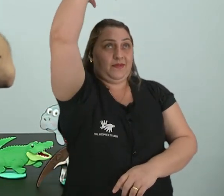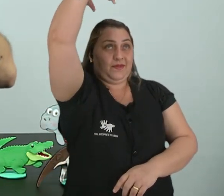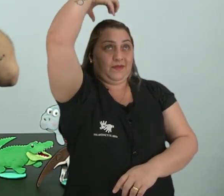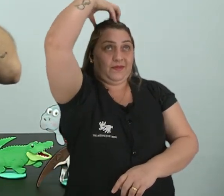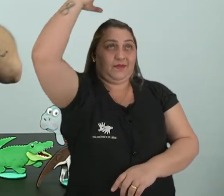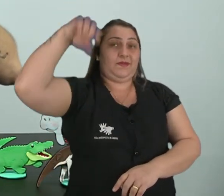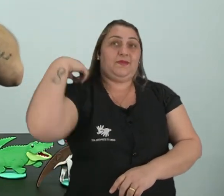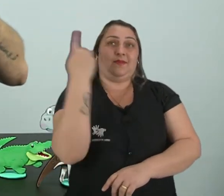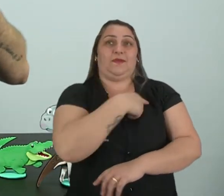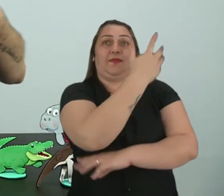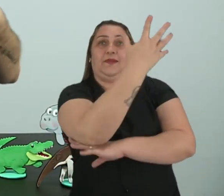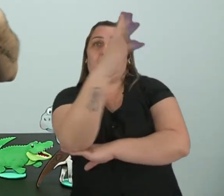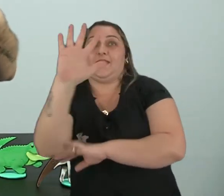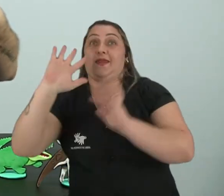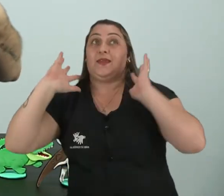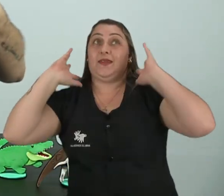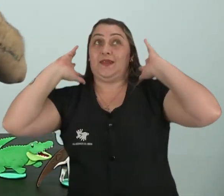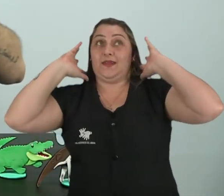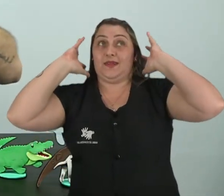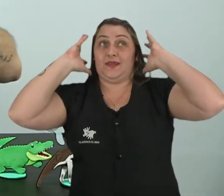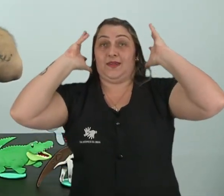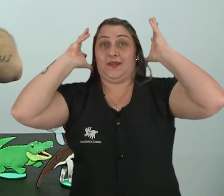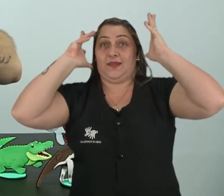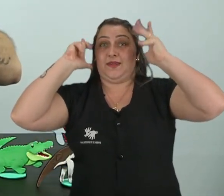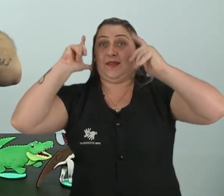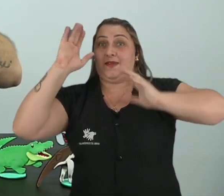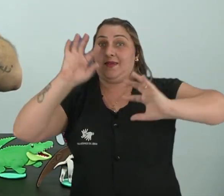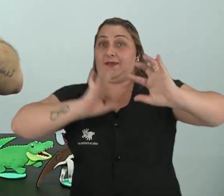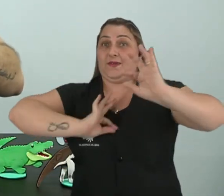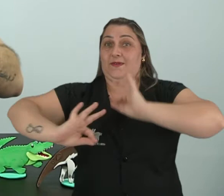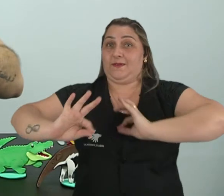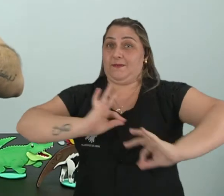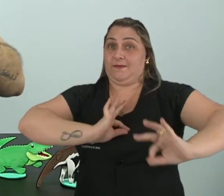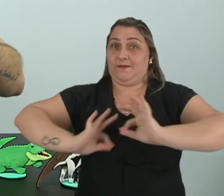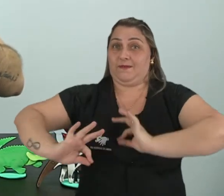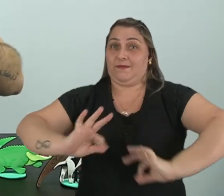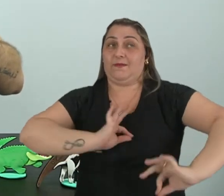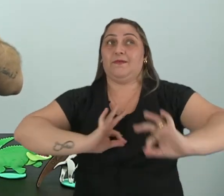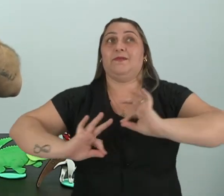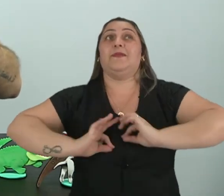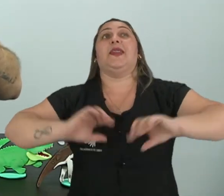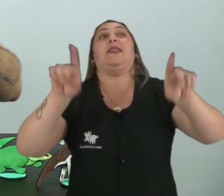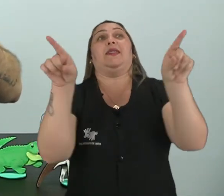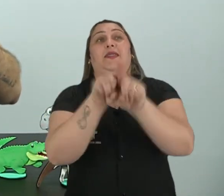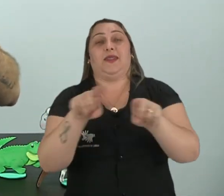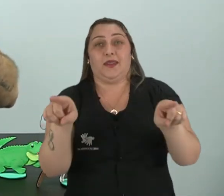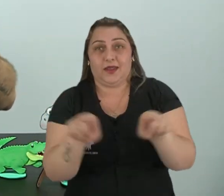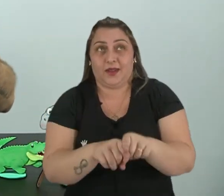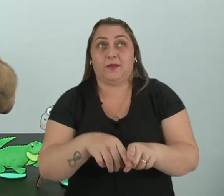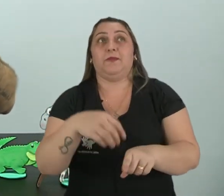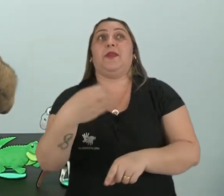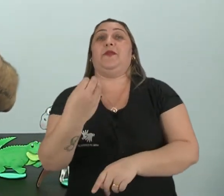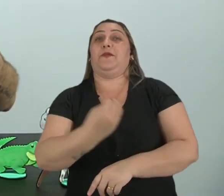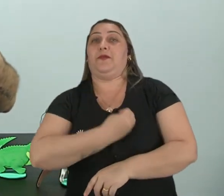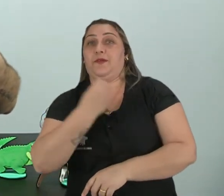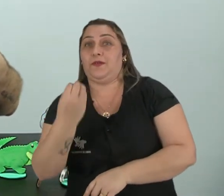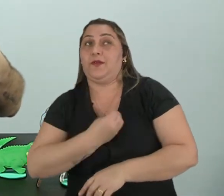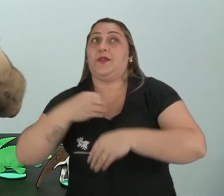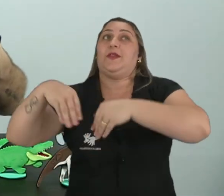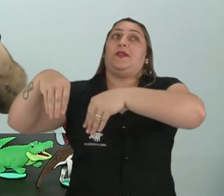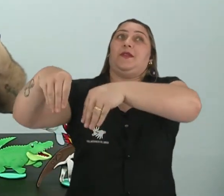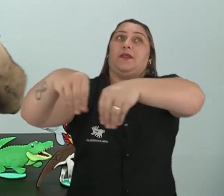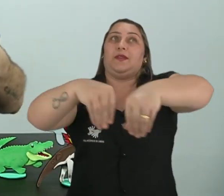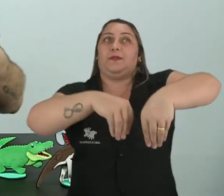floresta, ó. Quem é? É a onça-pintada. A onça-pintada também é terrestre.